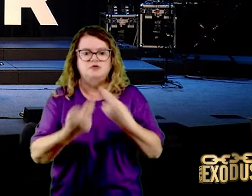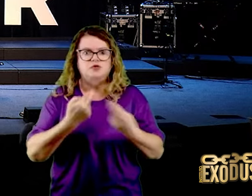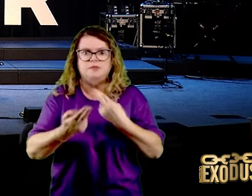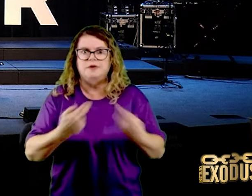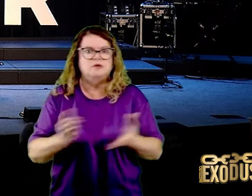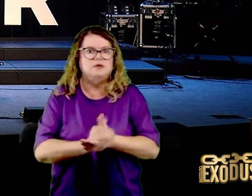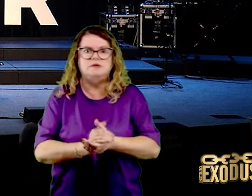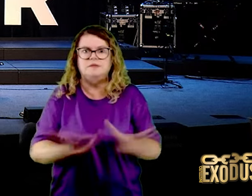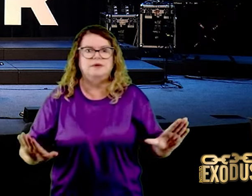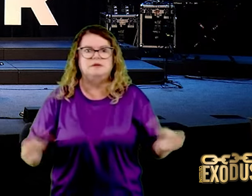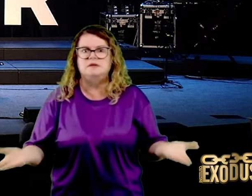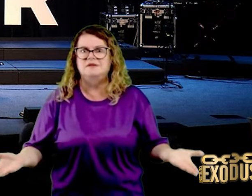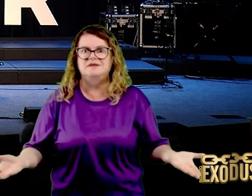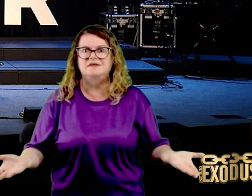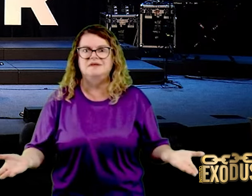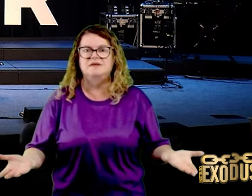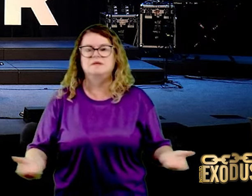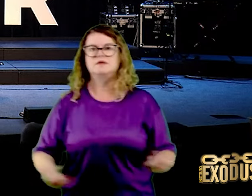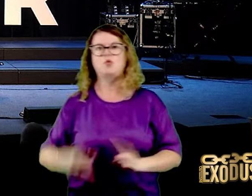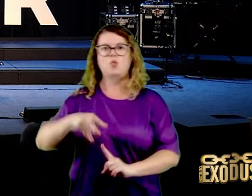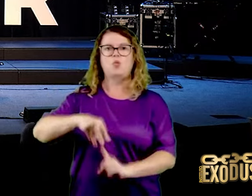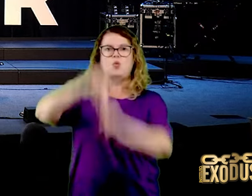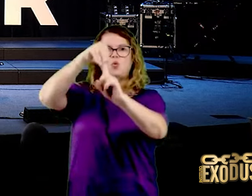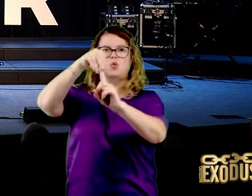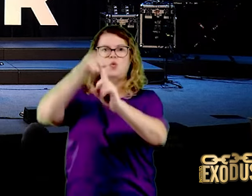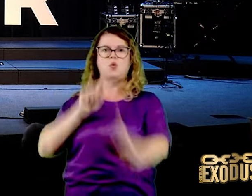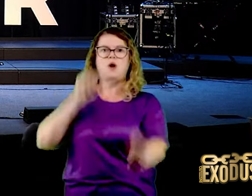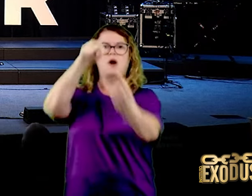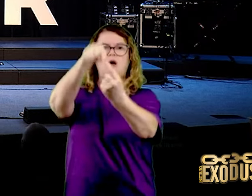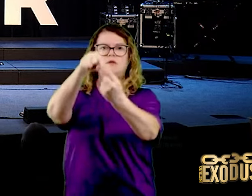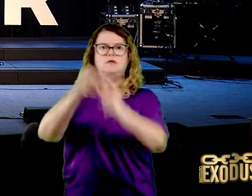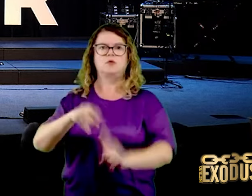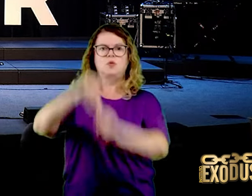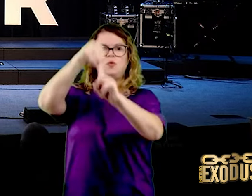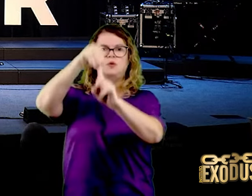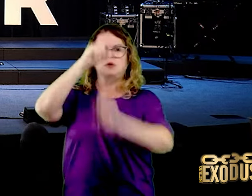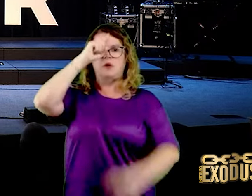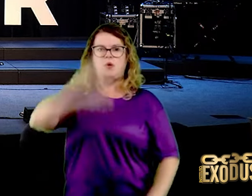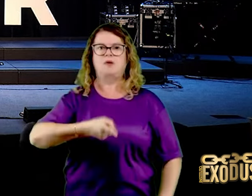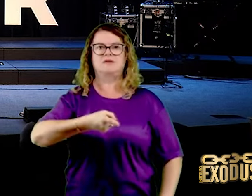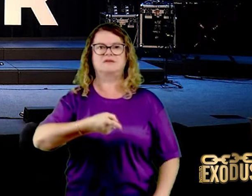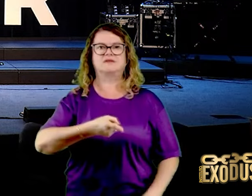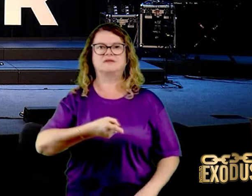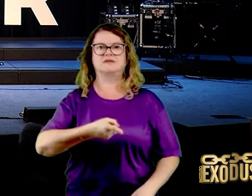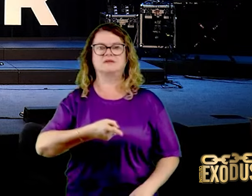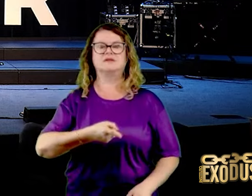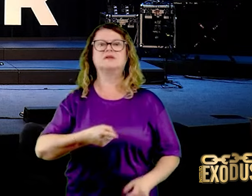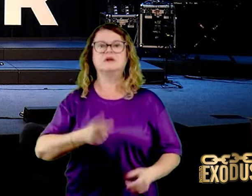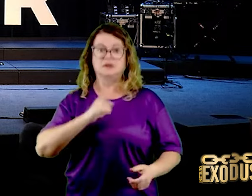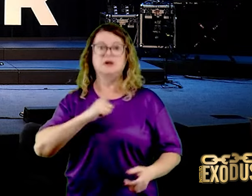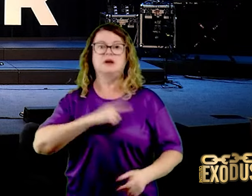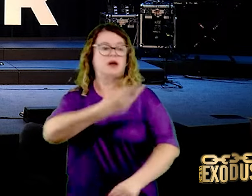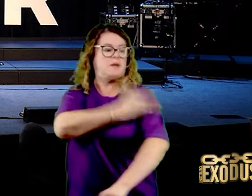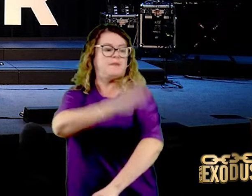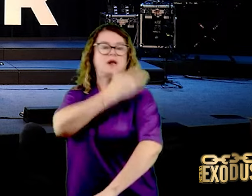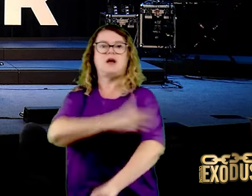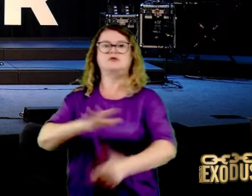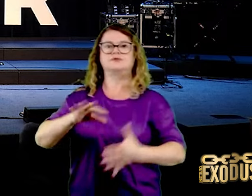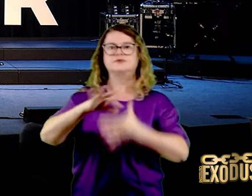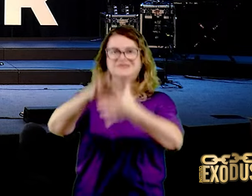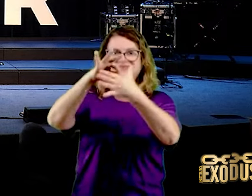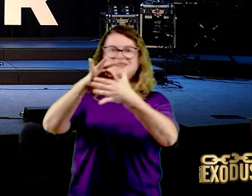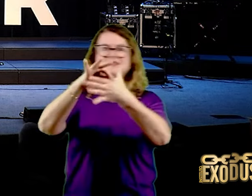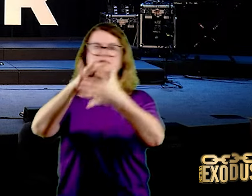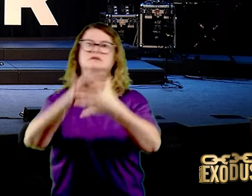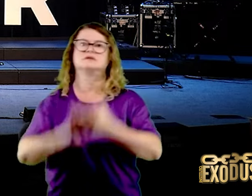assim, um só comando. Existe um exercício de liderança. Deus, Ele